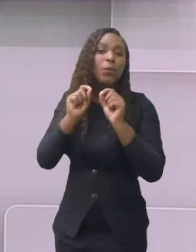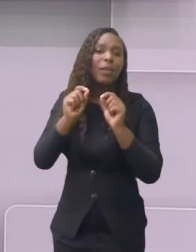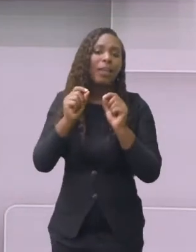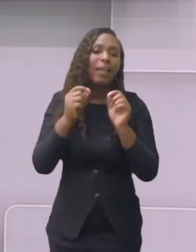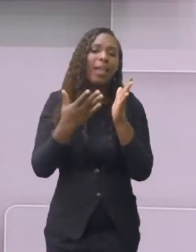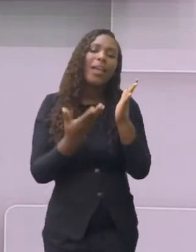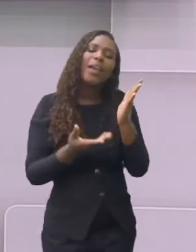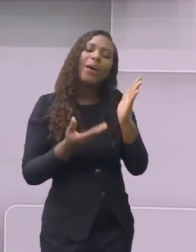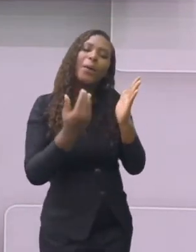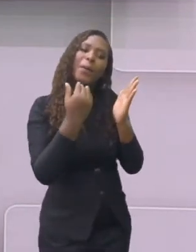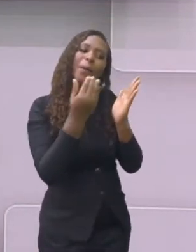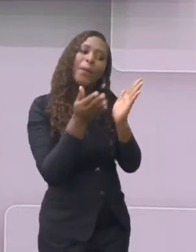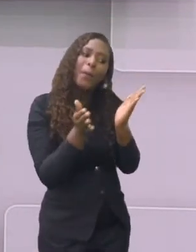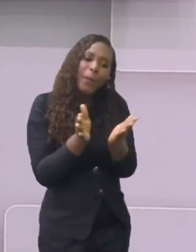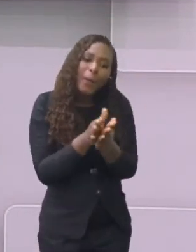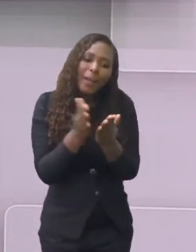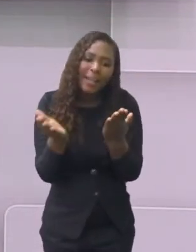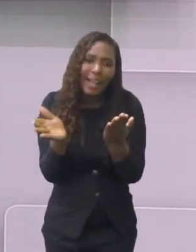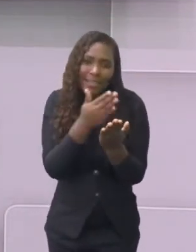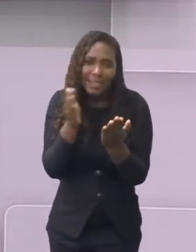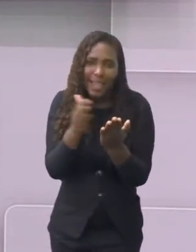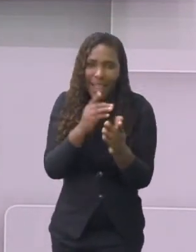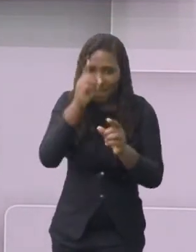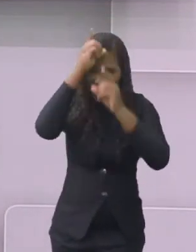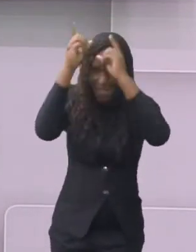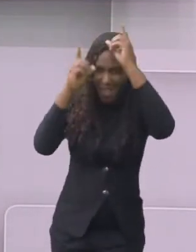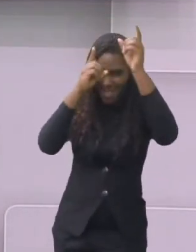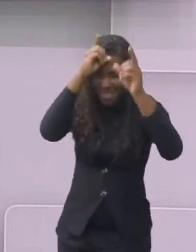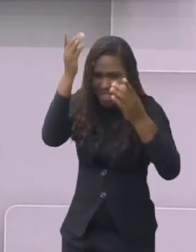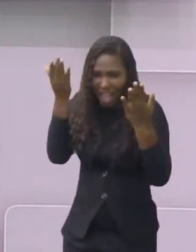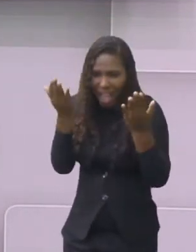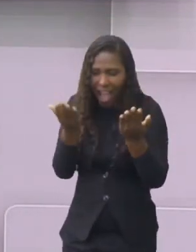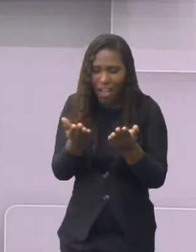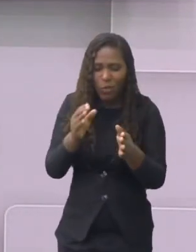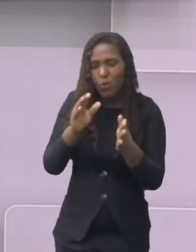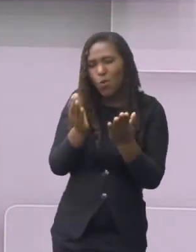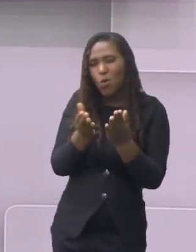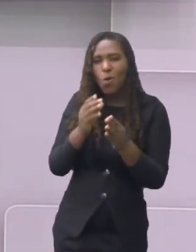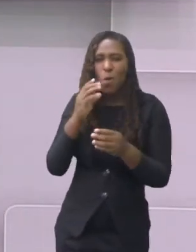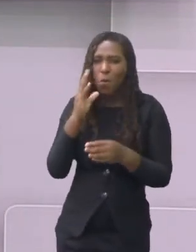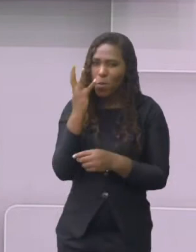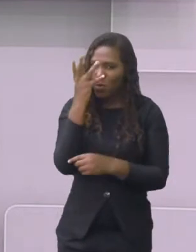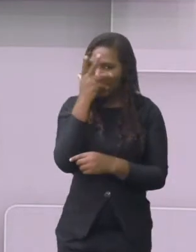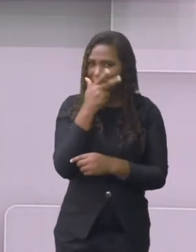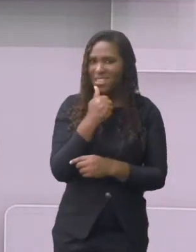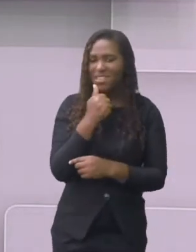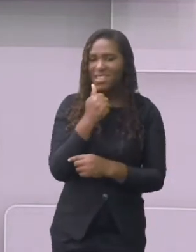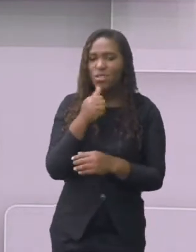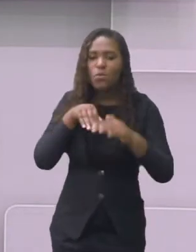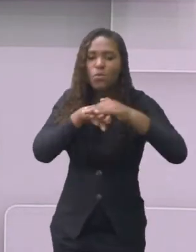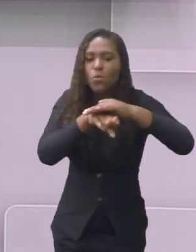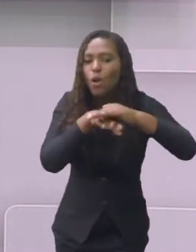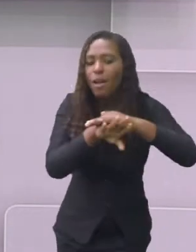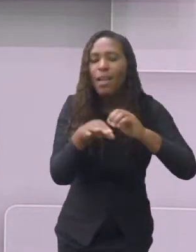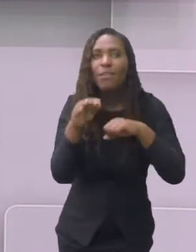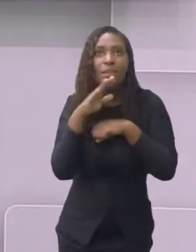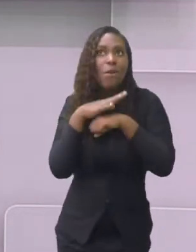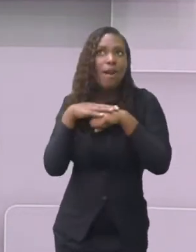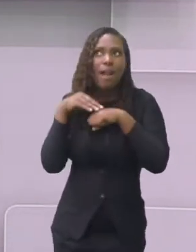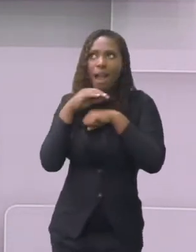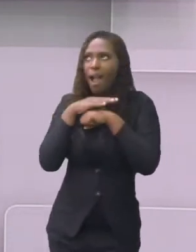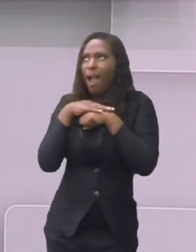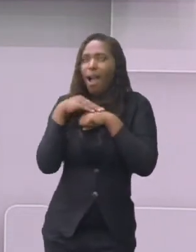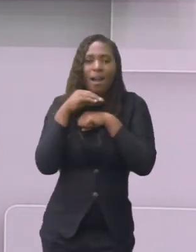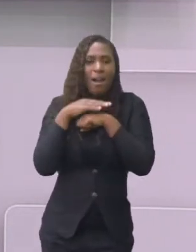bonitas, a capa do caderno, guardava esse caderno com muito carinho, porque ali estavam escritas as receitas,